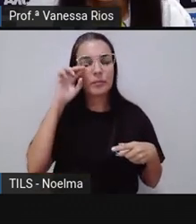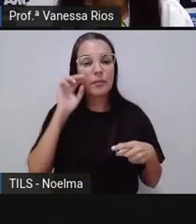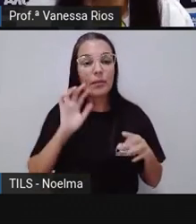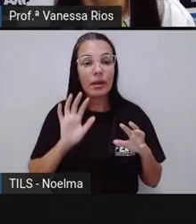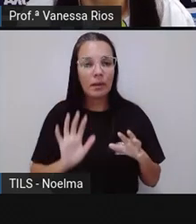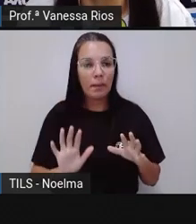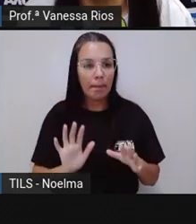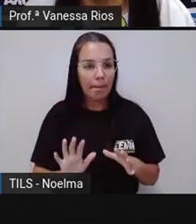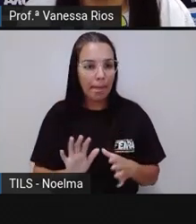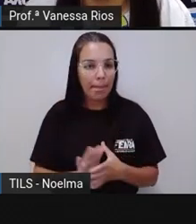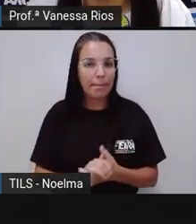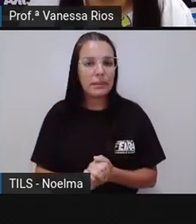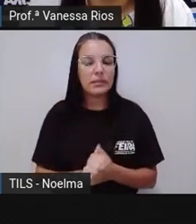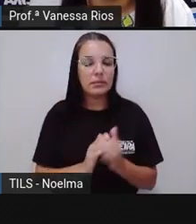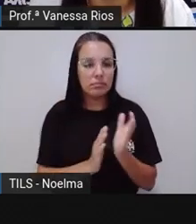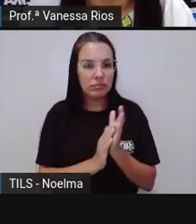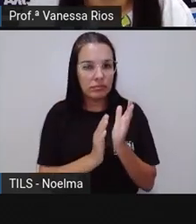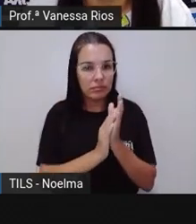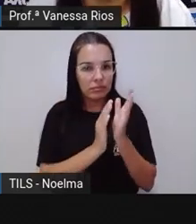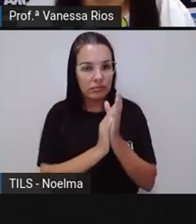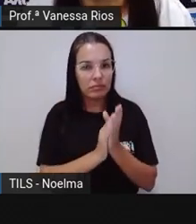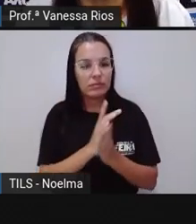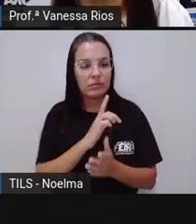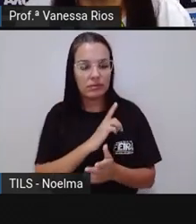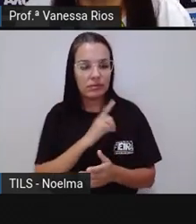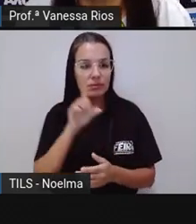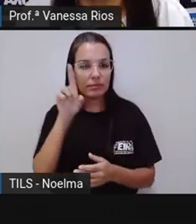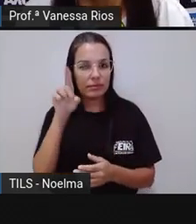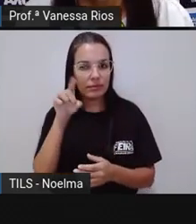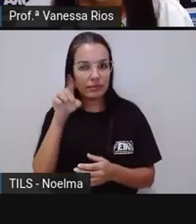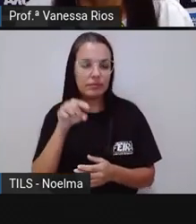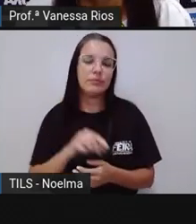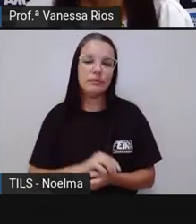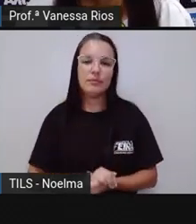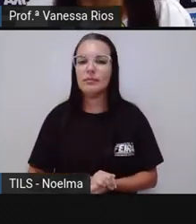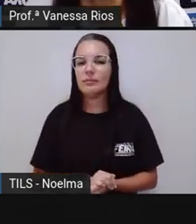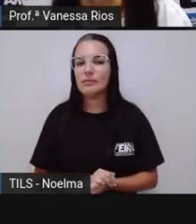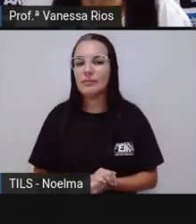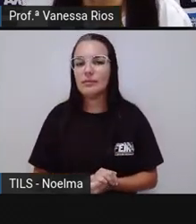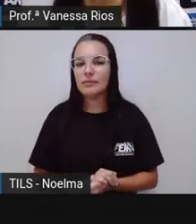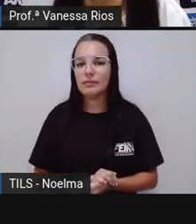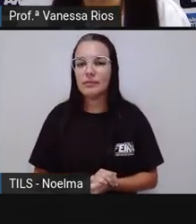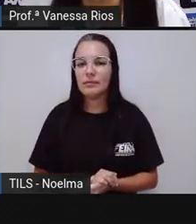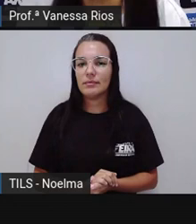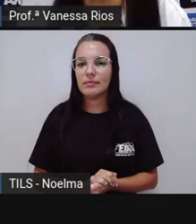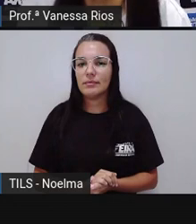N, não é? O parabéns aí é acentuado com acento agudo.